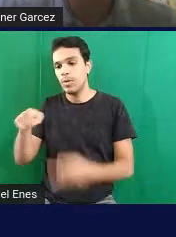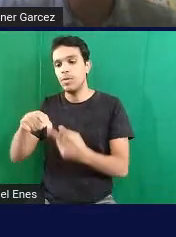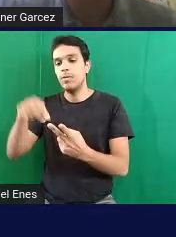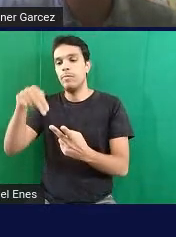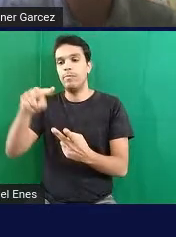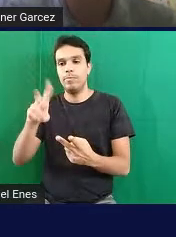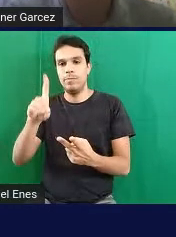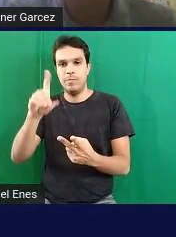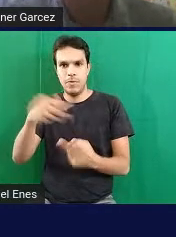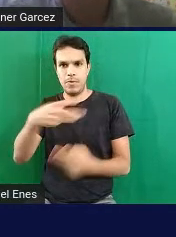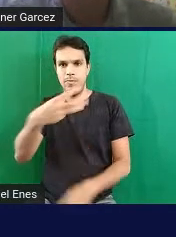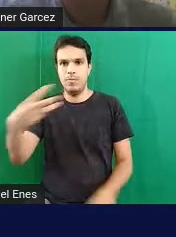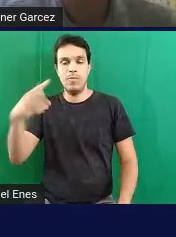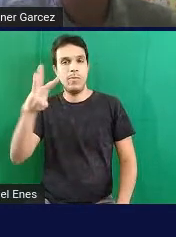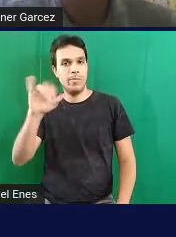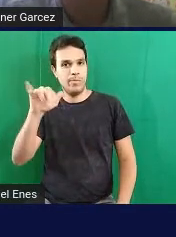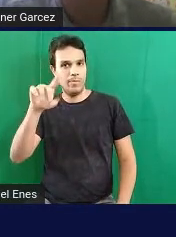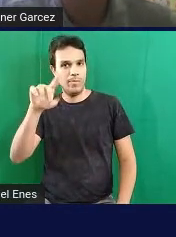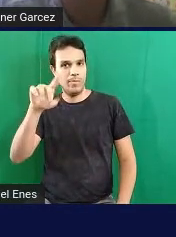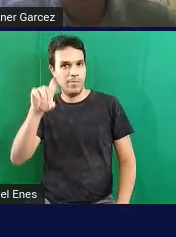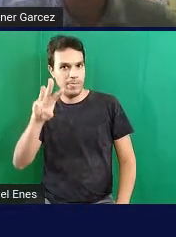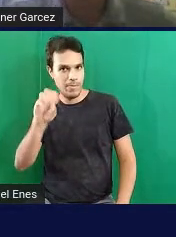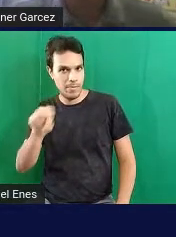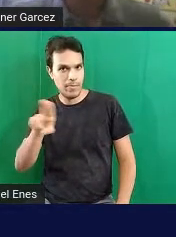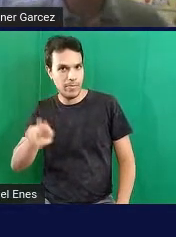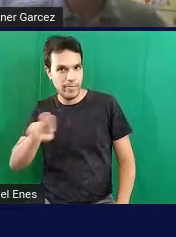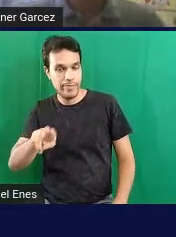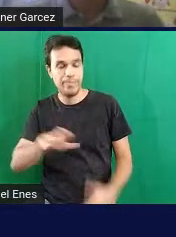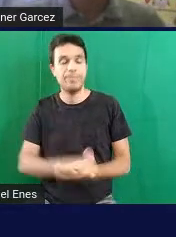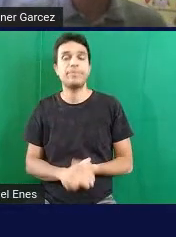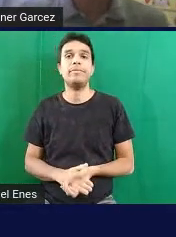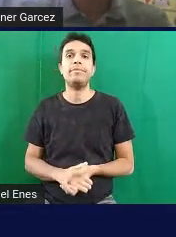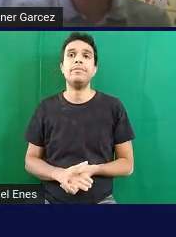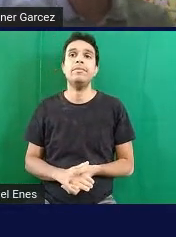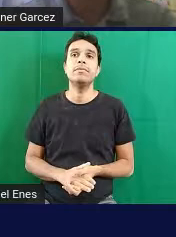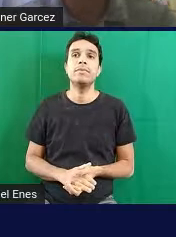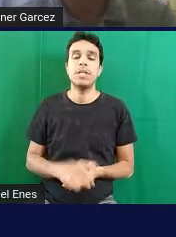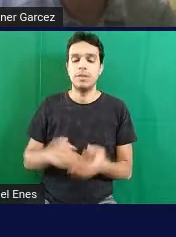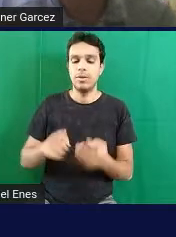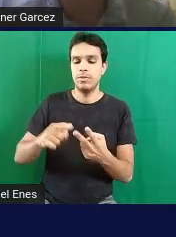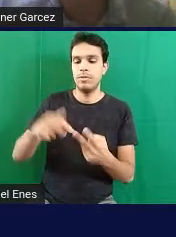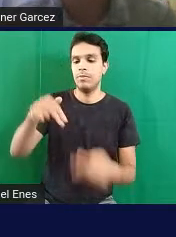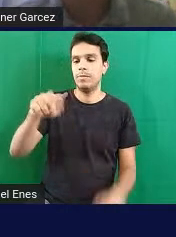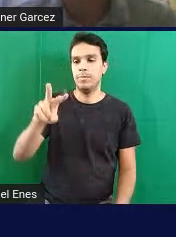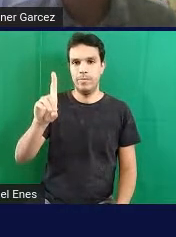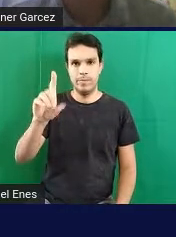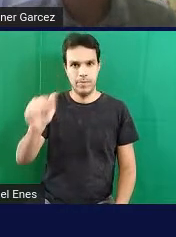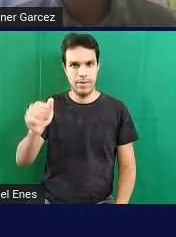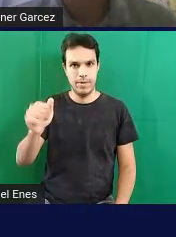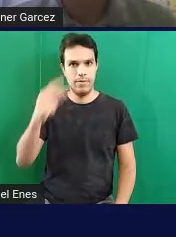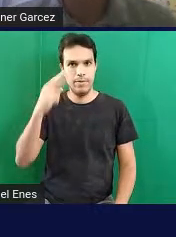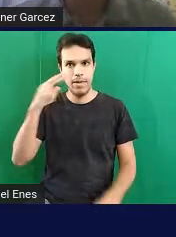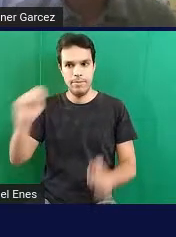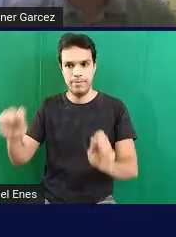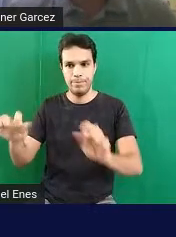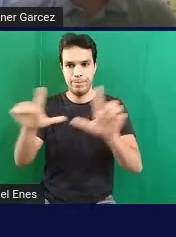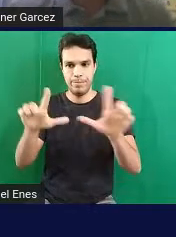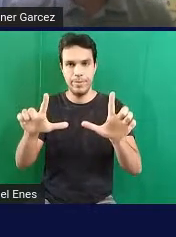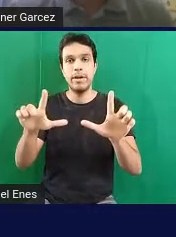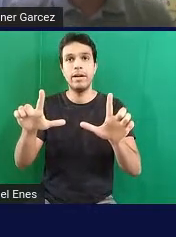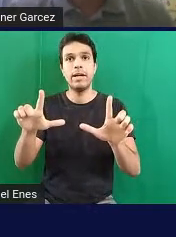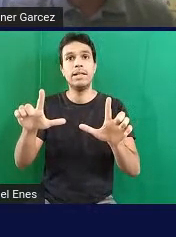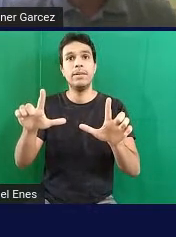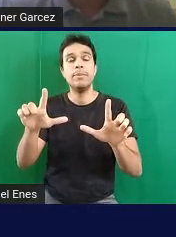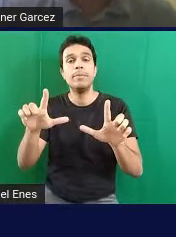no próximo slide, por favor. Então, o NVDA, pode passar, por favor. O NVDA,